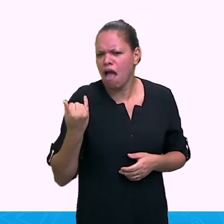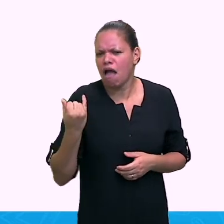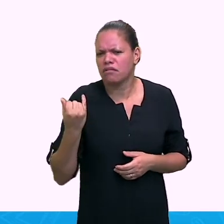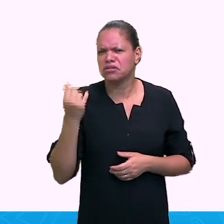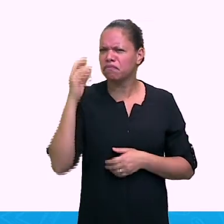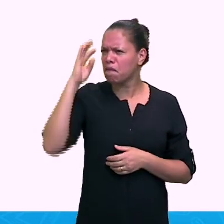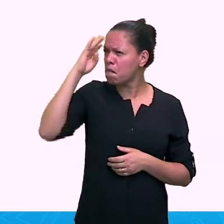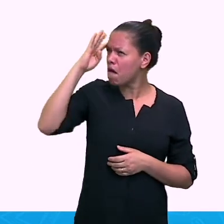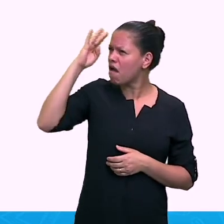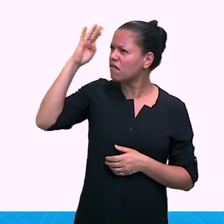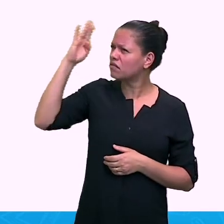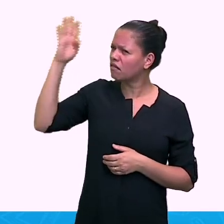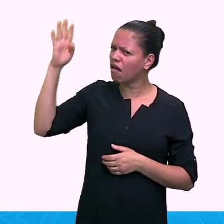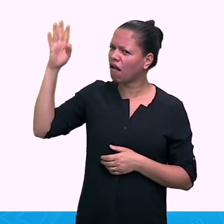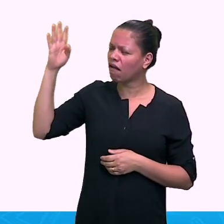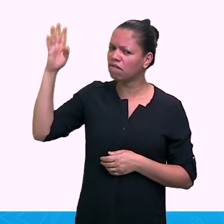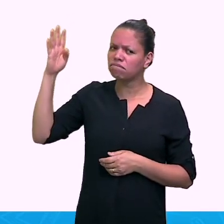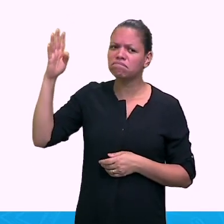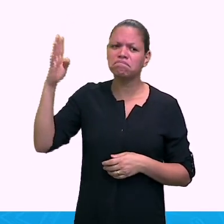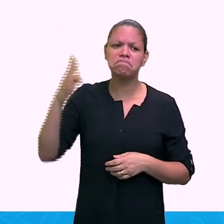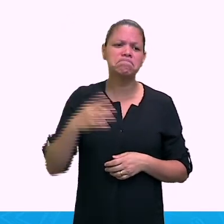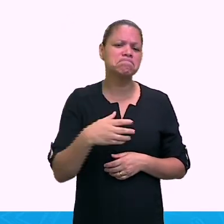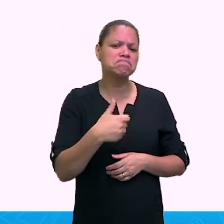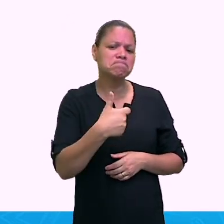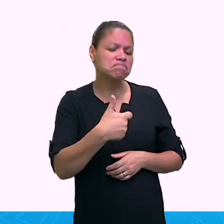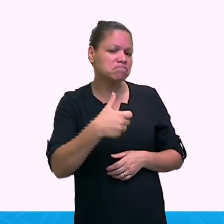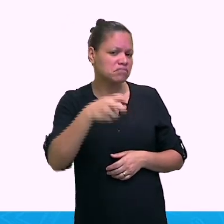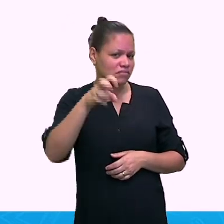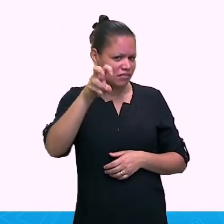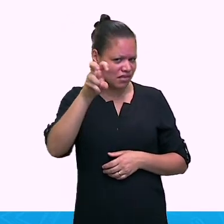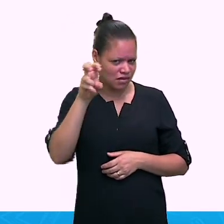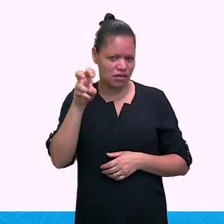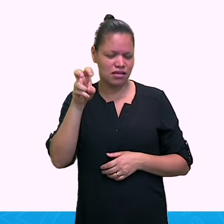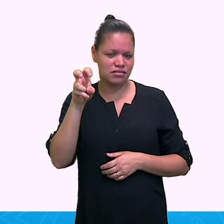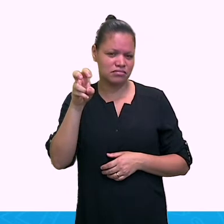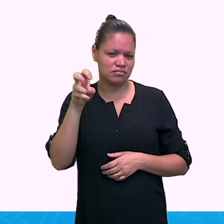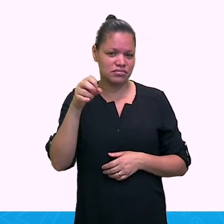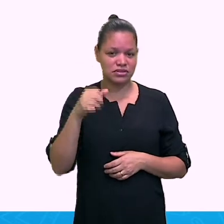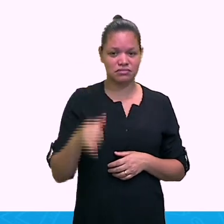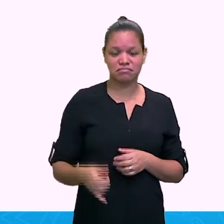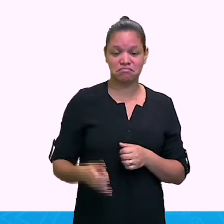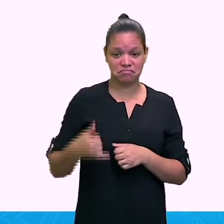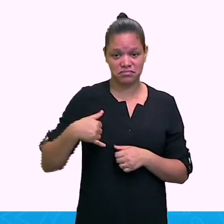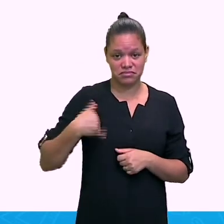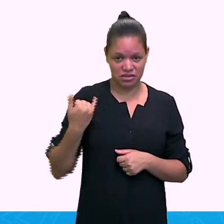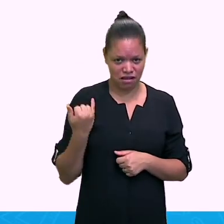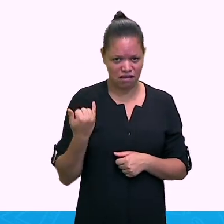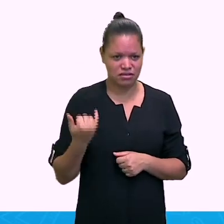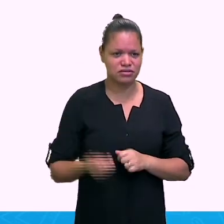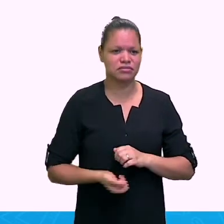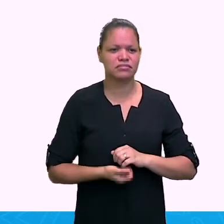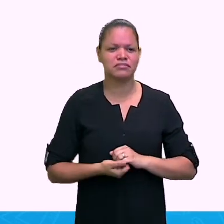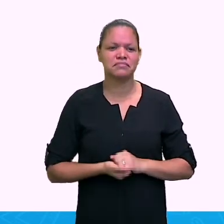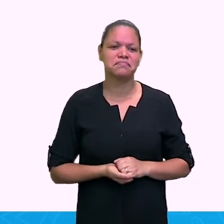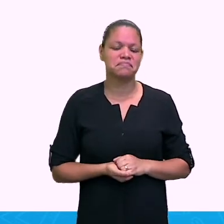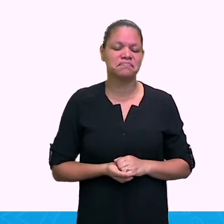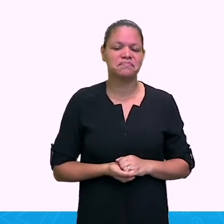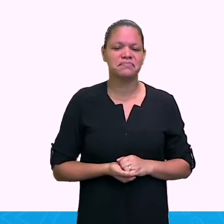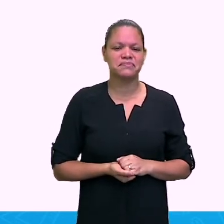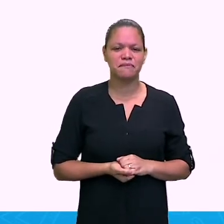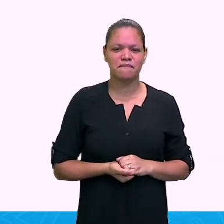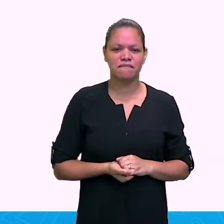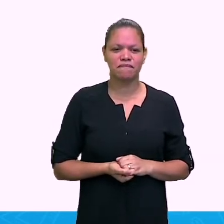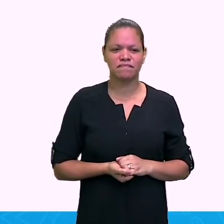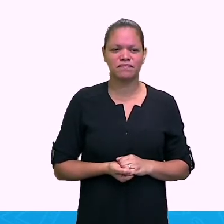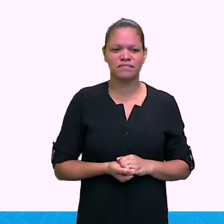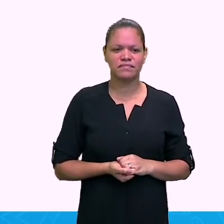15 years old. Então,